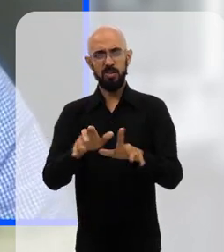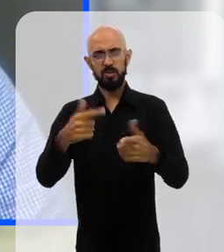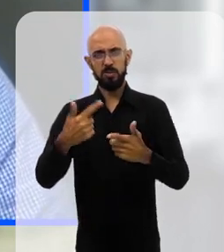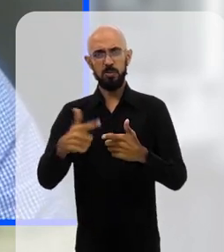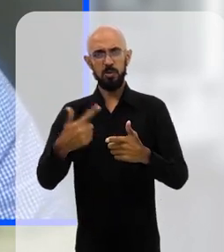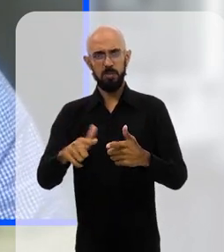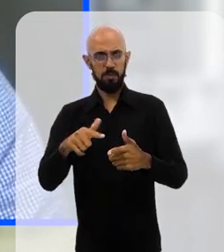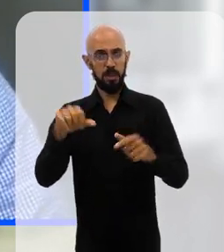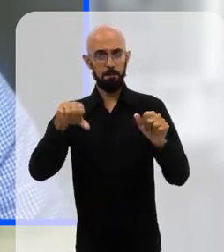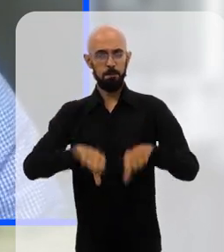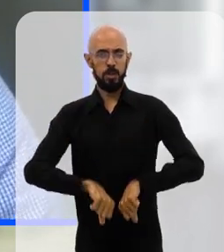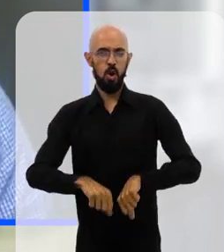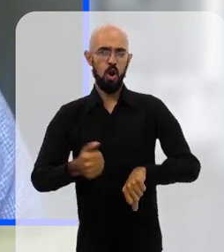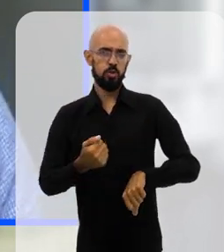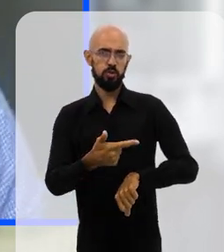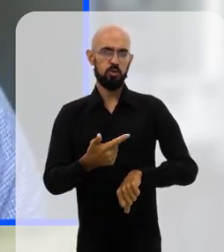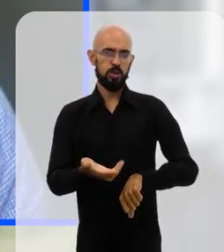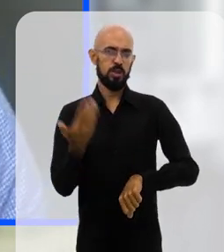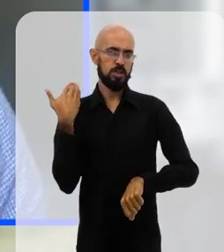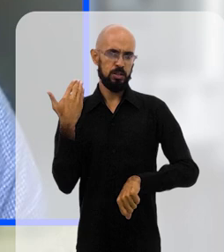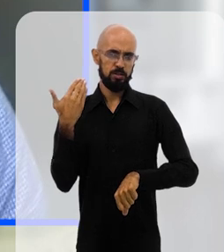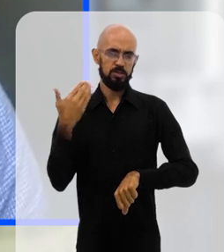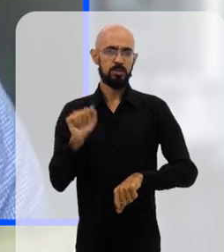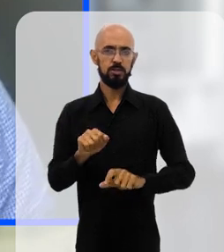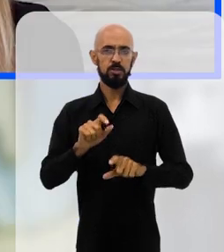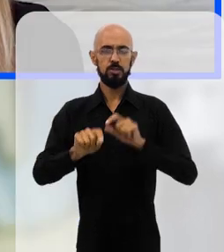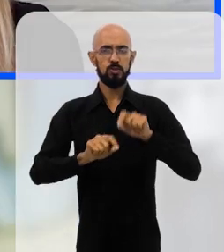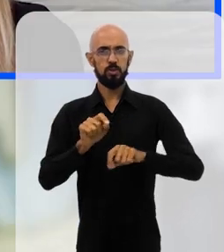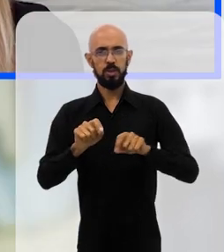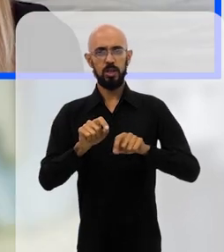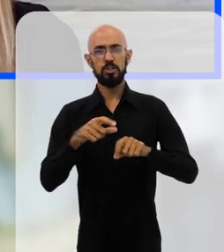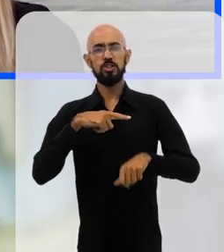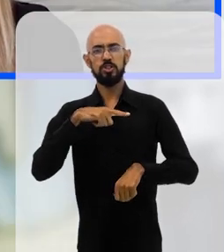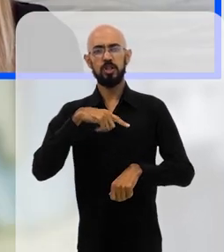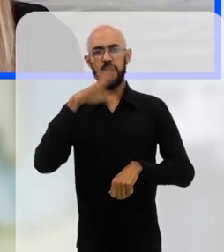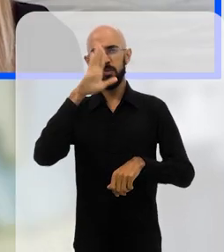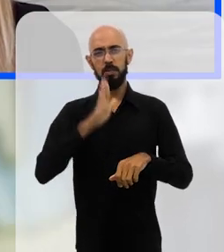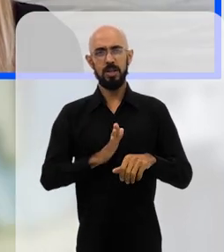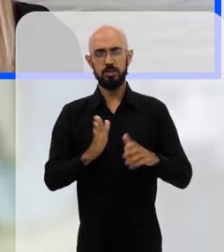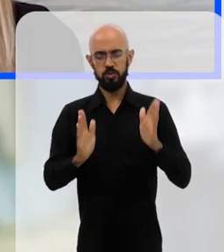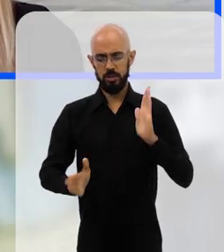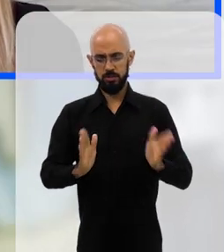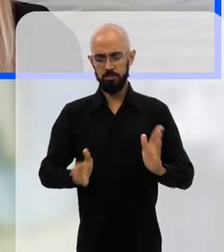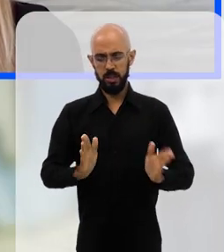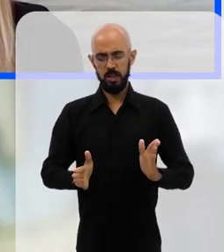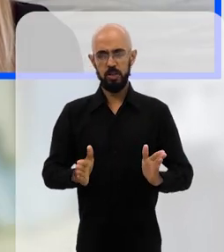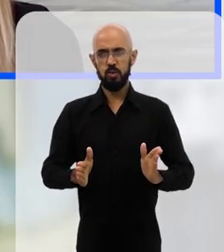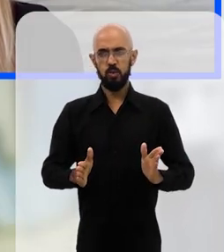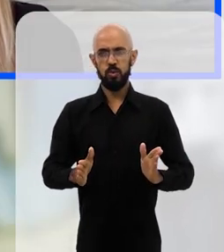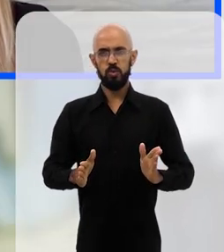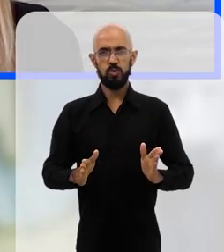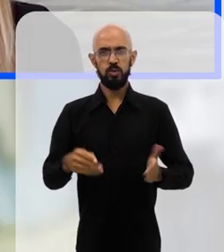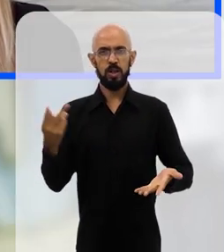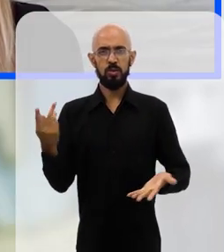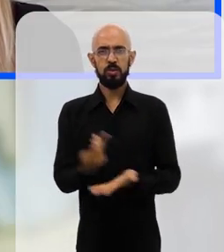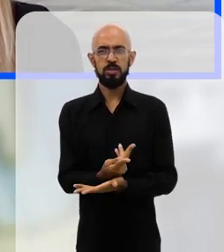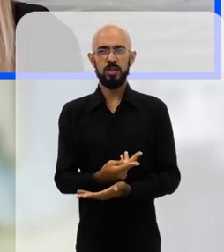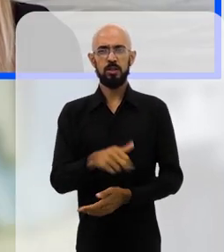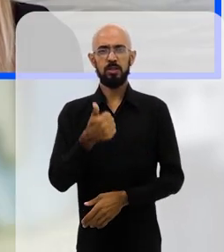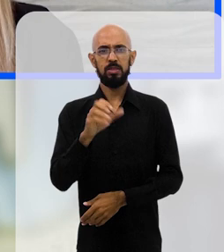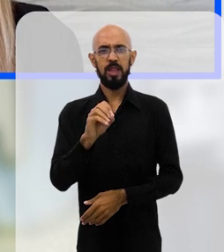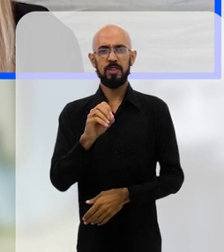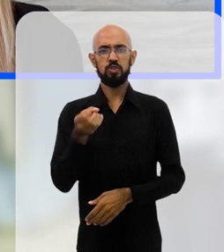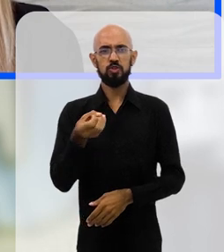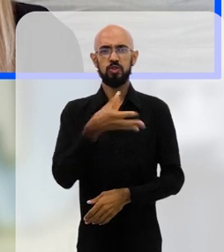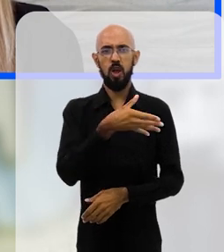situação está pior do ela estava antes. E a gente vê, ao mesmo tempo, o Brasil, nesse período aí, tendo surgido